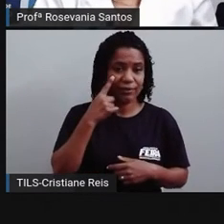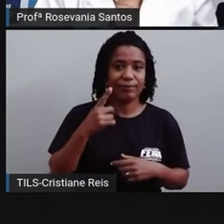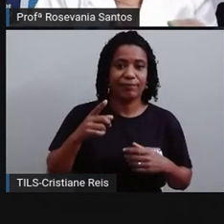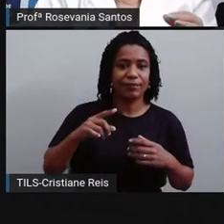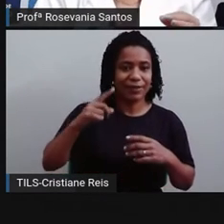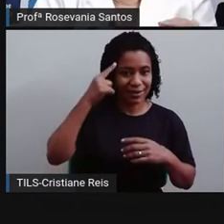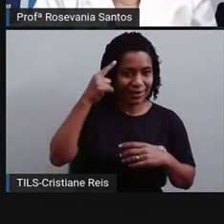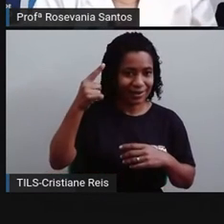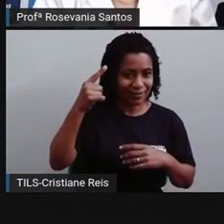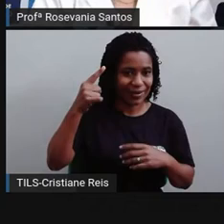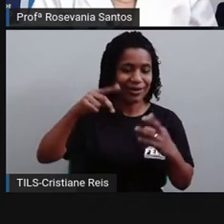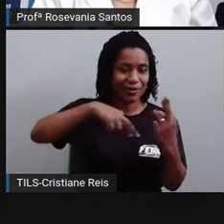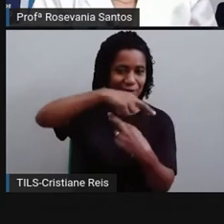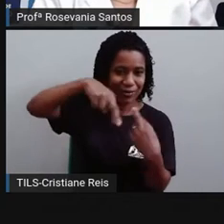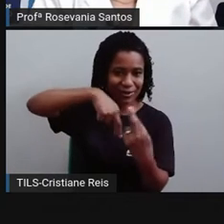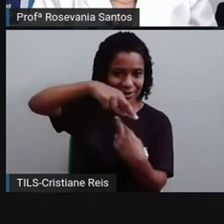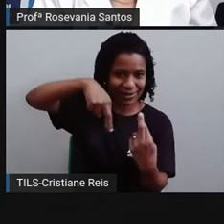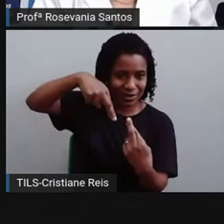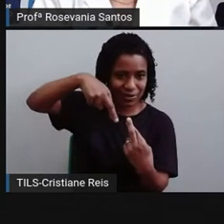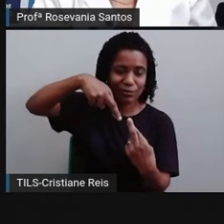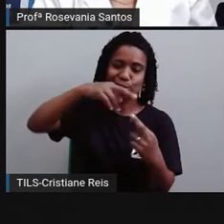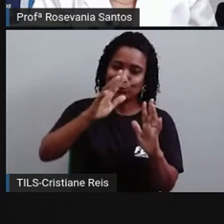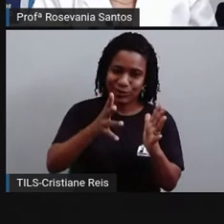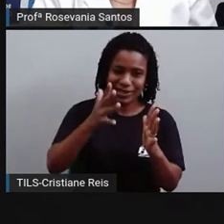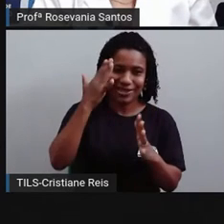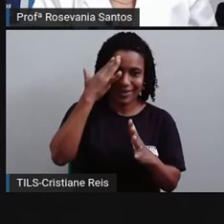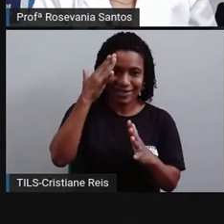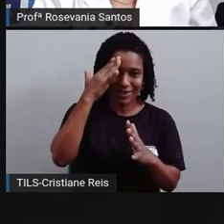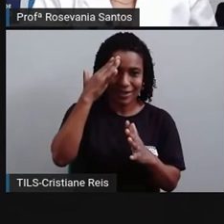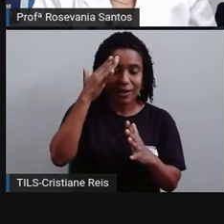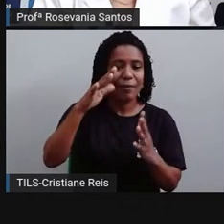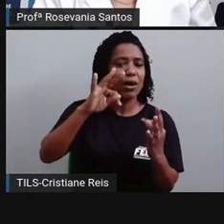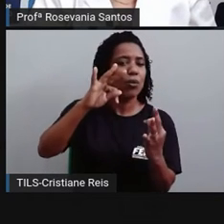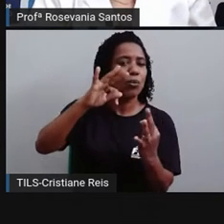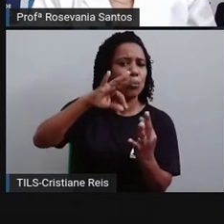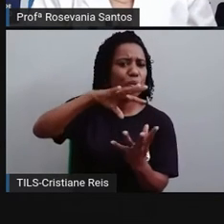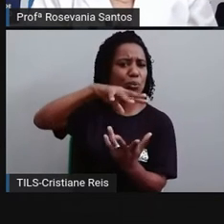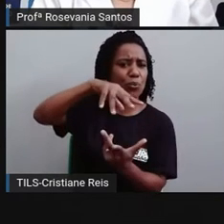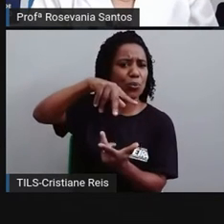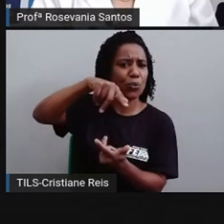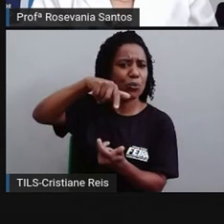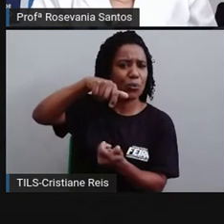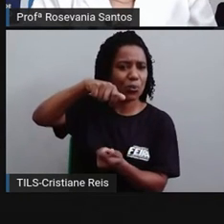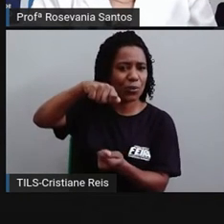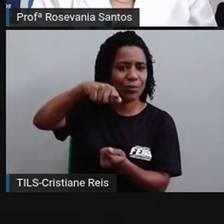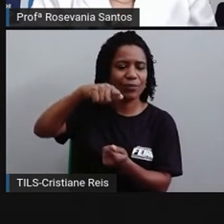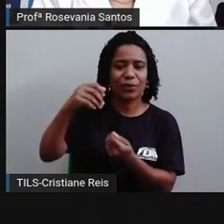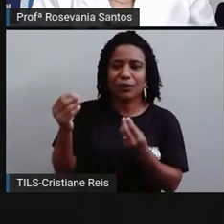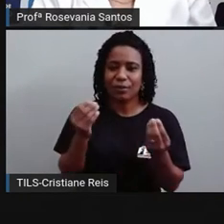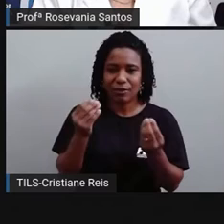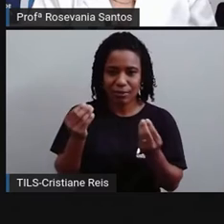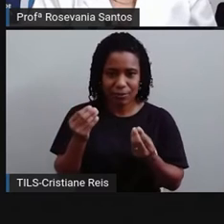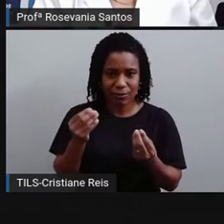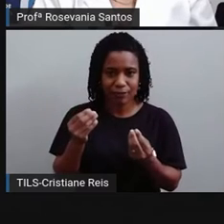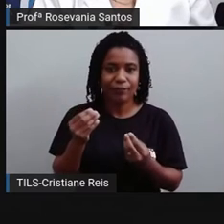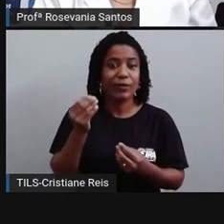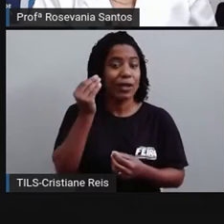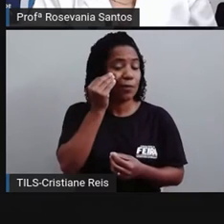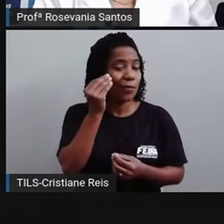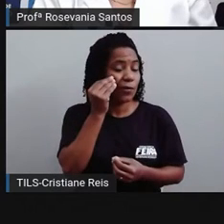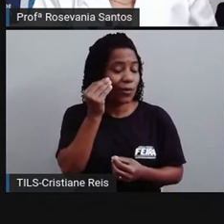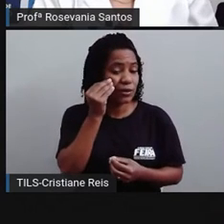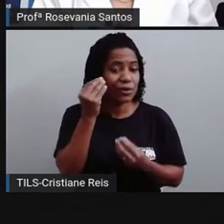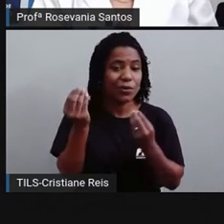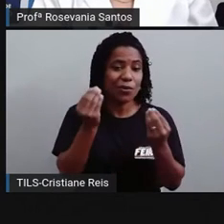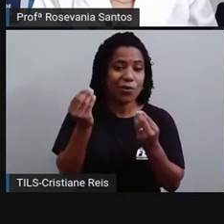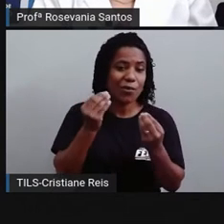aquele, ó, que eu falei para vocês, e também ele ajuda, né, a explicar as estações do ano. Diz respeito ao caminho percorrido pelo